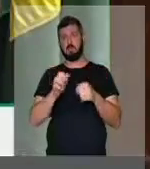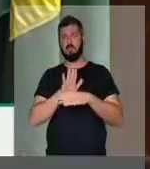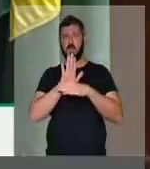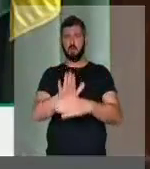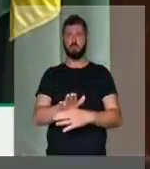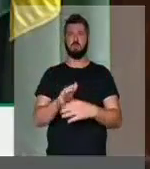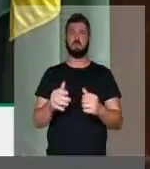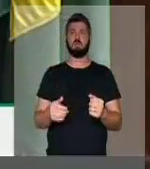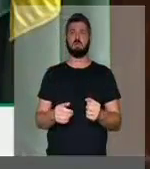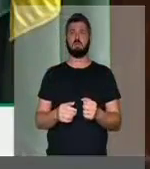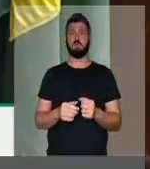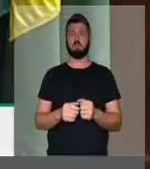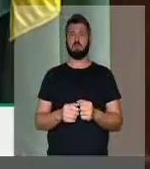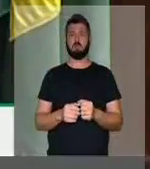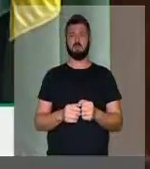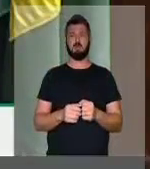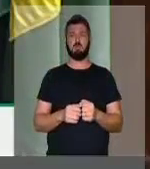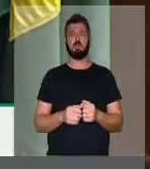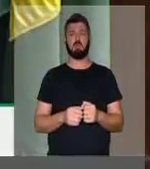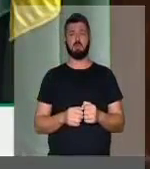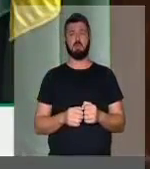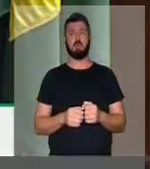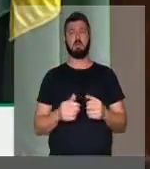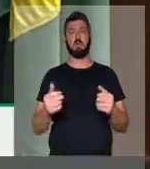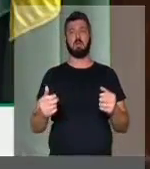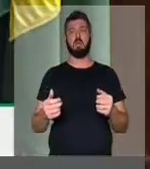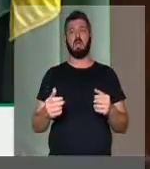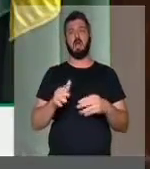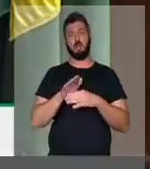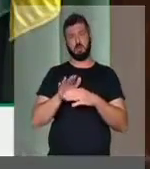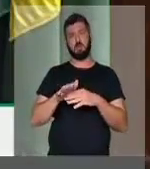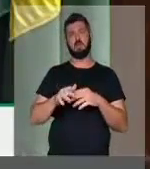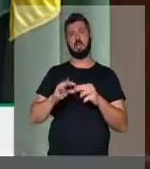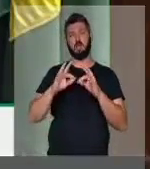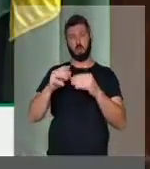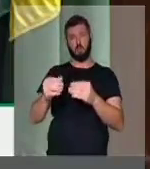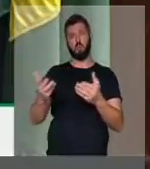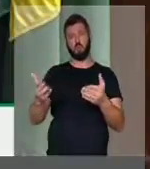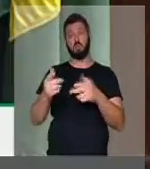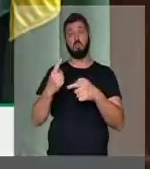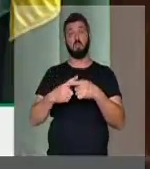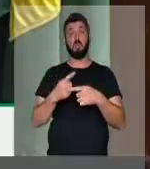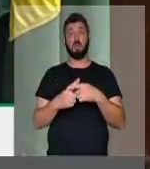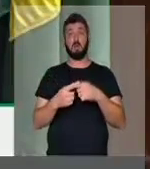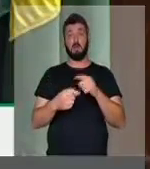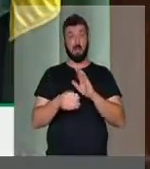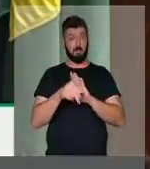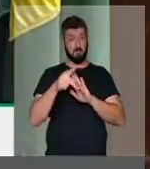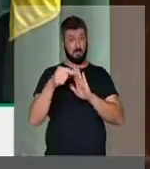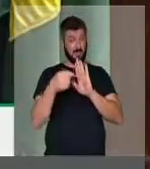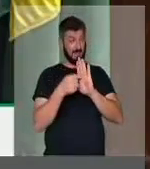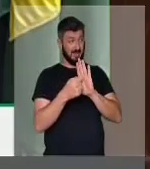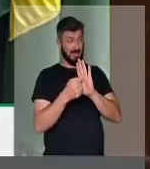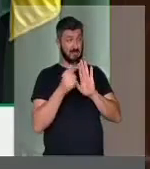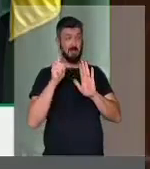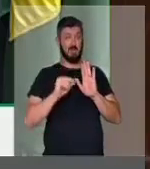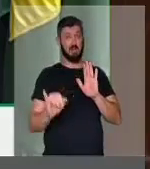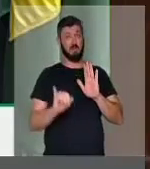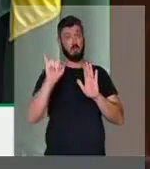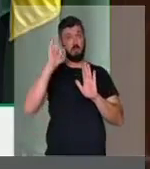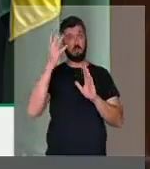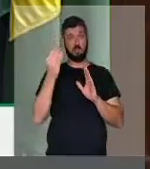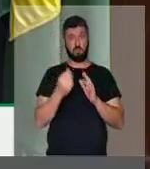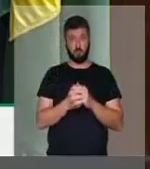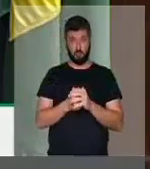ajudar a quem nos ajuda no dia a dia, porque essa medida provisória, deputado Carlos Manato, é de extrema